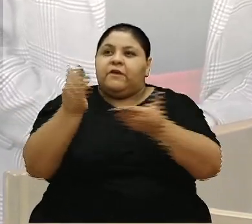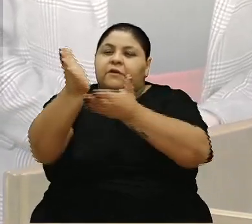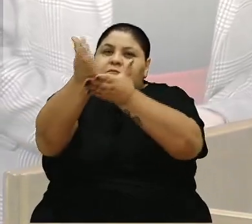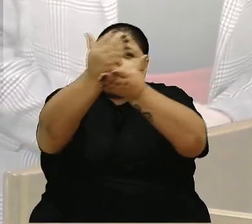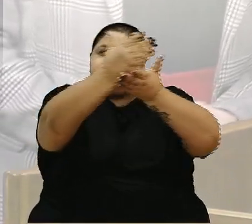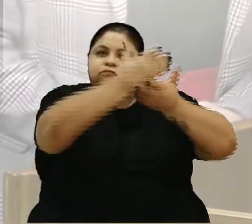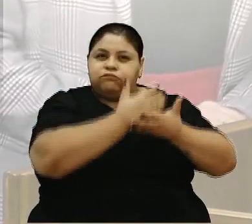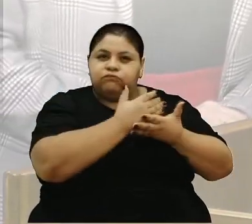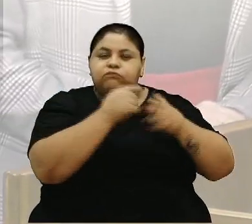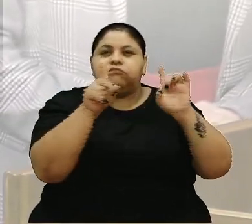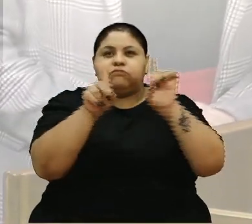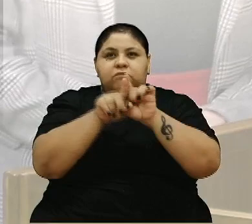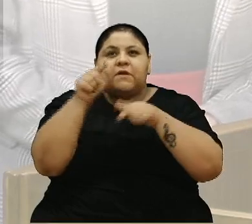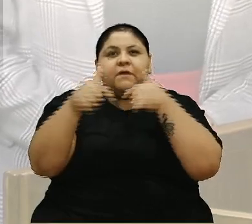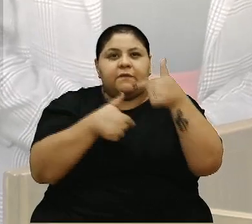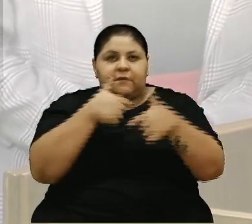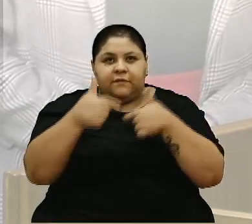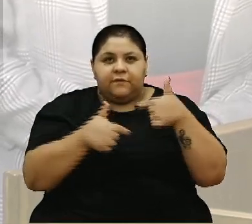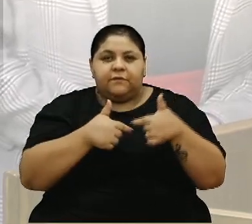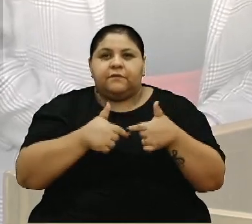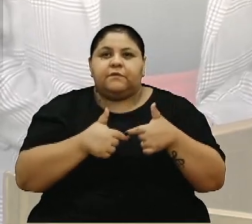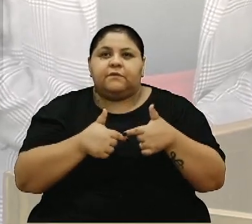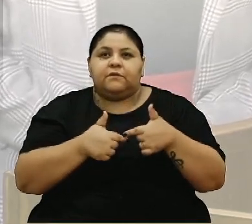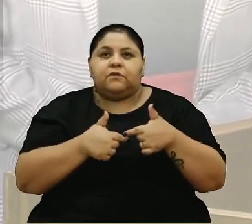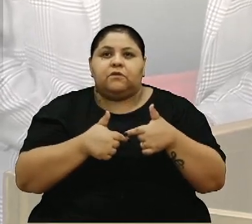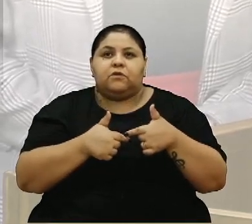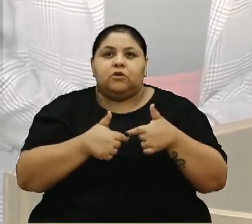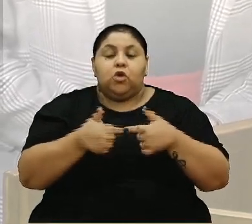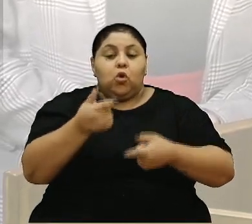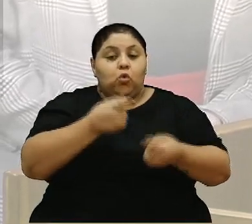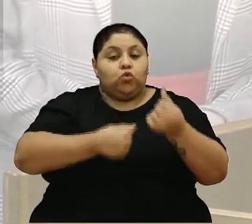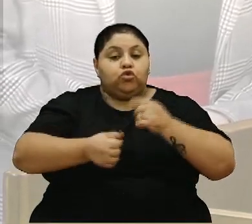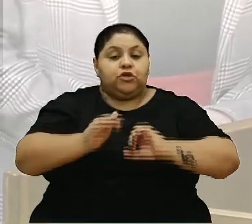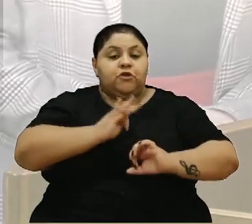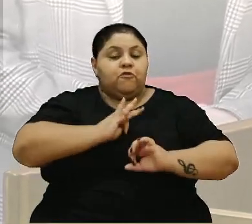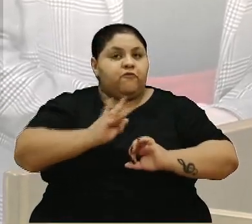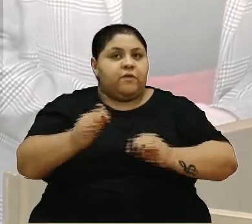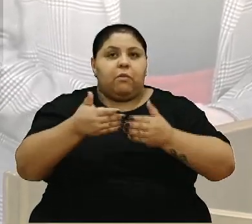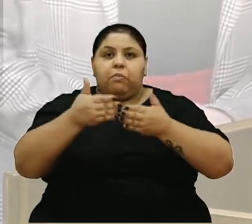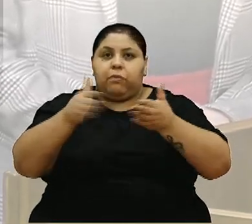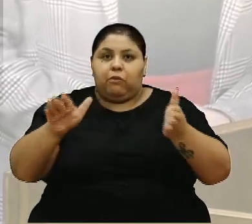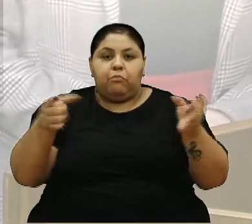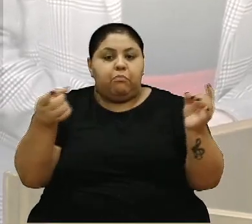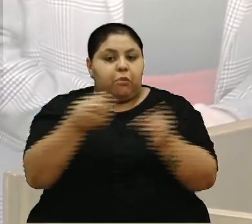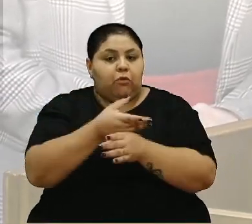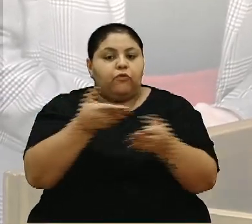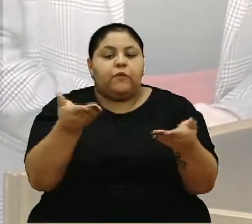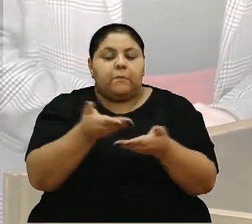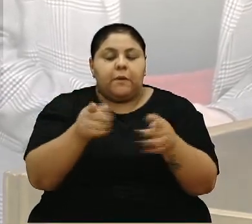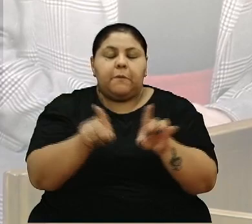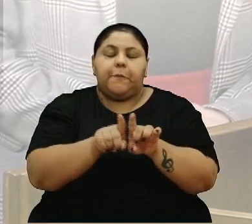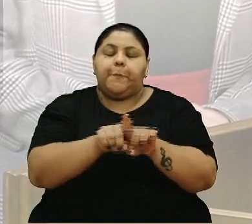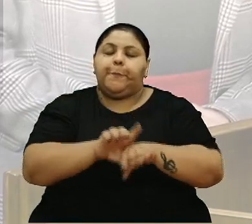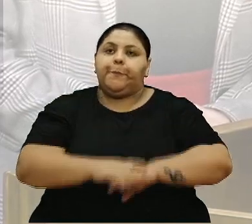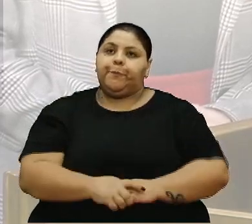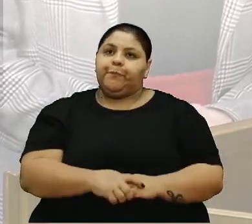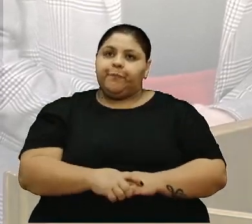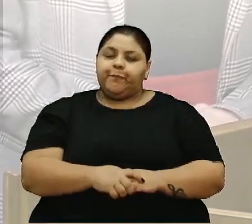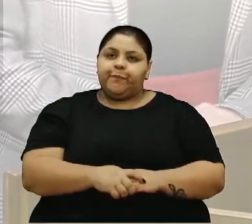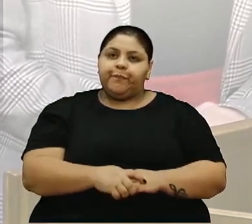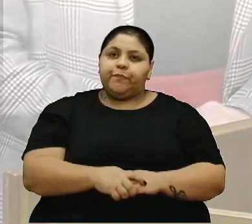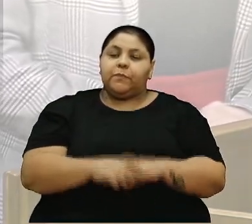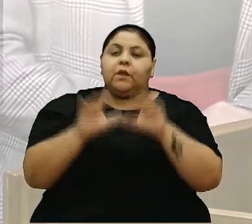viabilização dela, inclusive com uma líquida federal também já protocolada e aberta para captação. E para